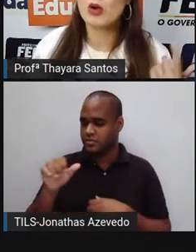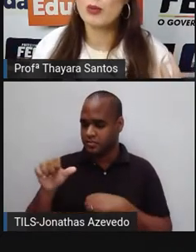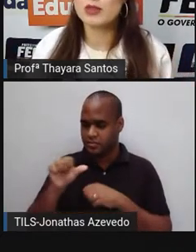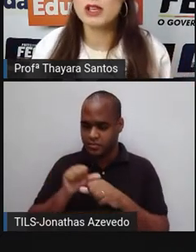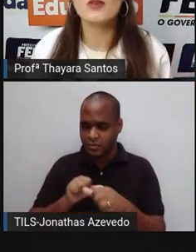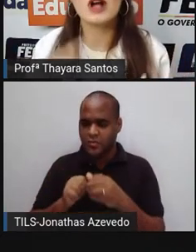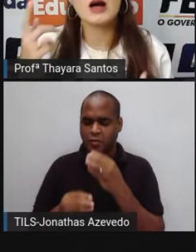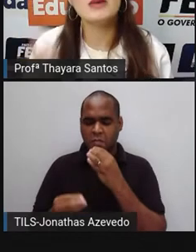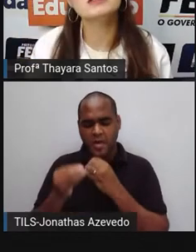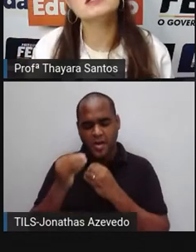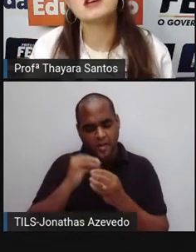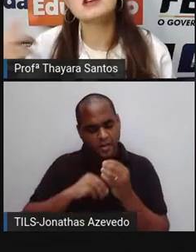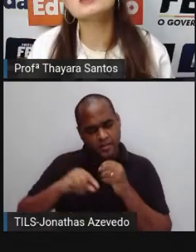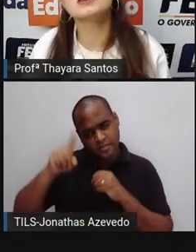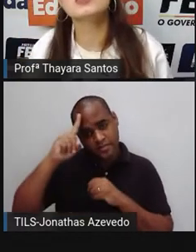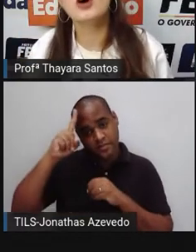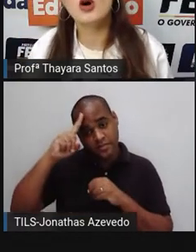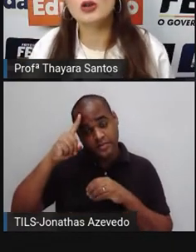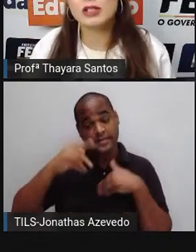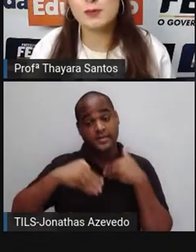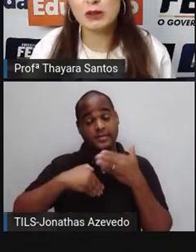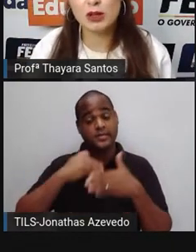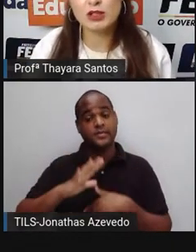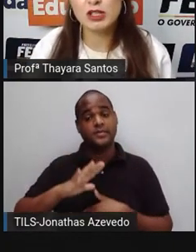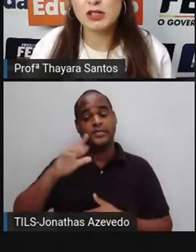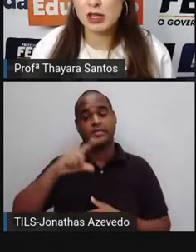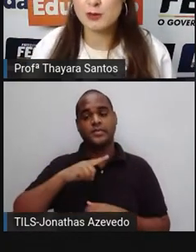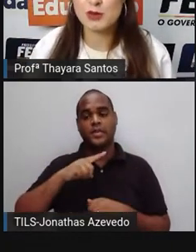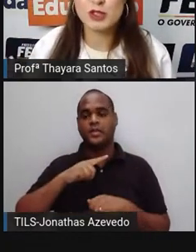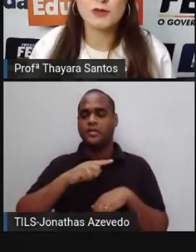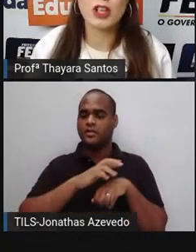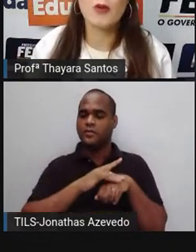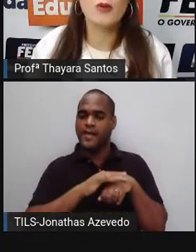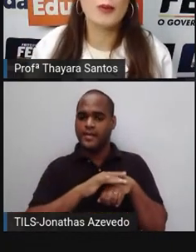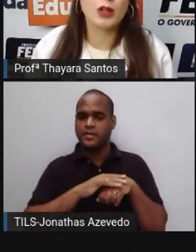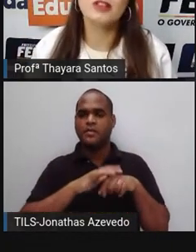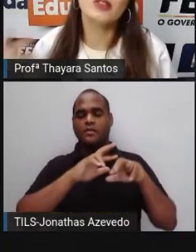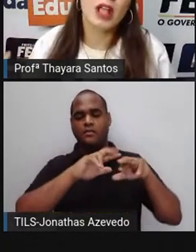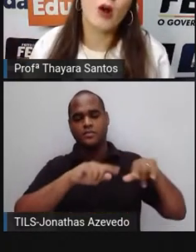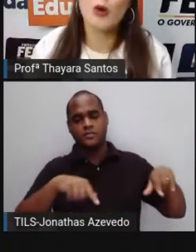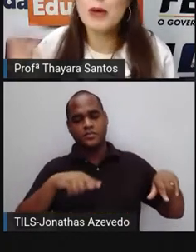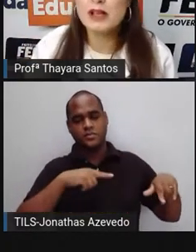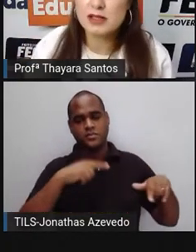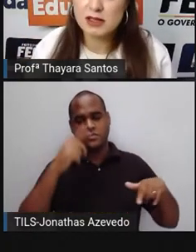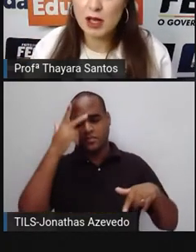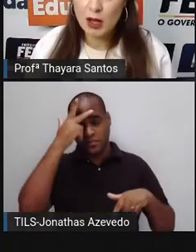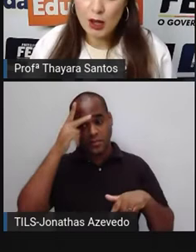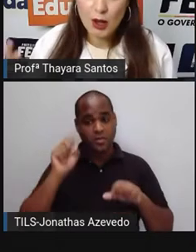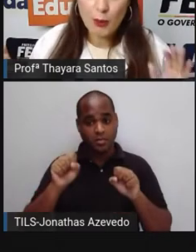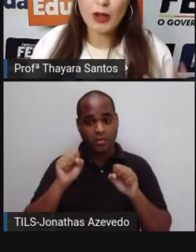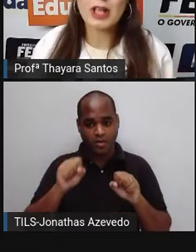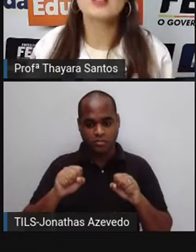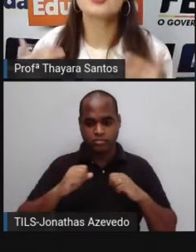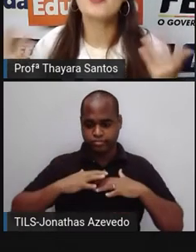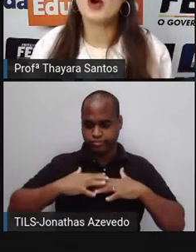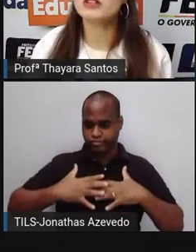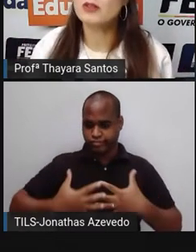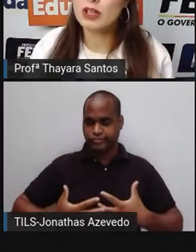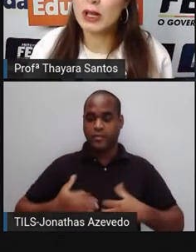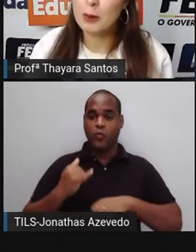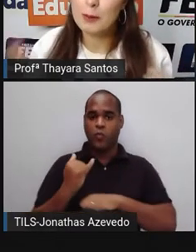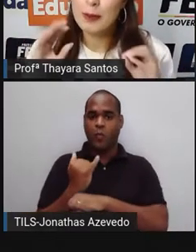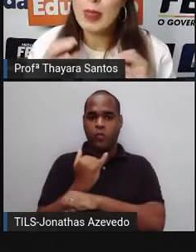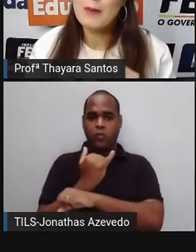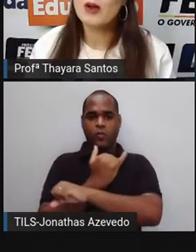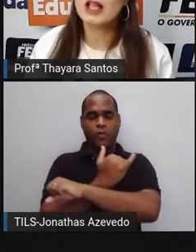do comer compulsivo acaba desencadeando outras patologias. As pessoas podem ficar obesas. Por que eu digo podem